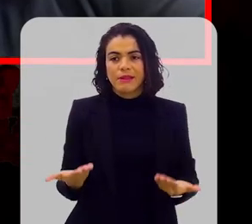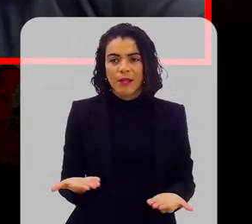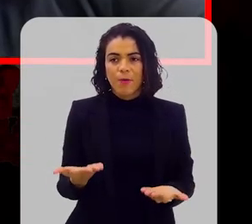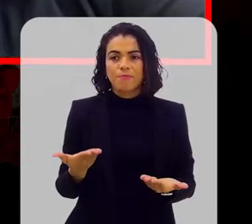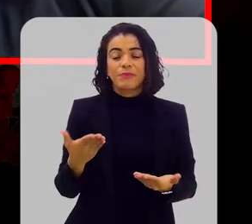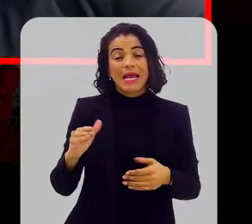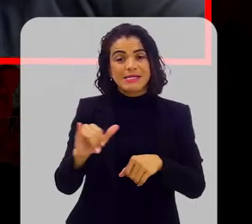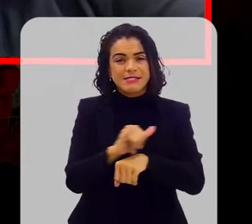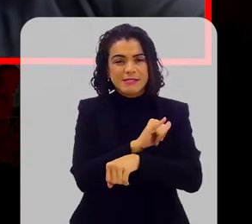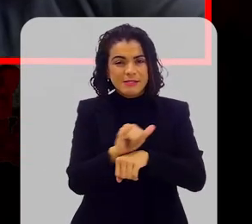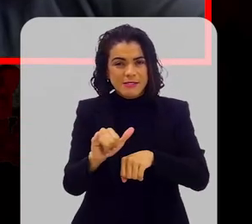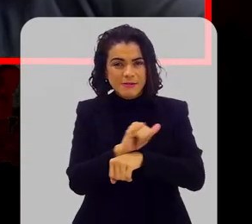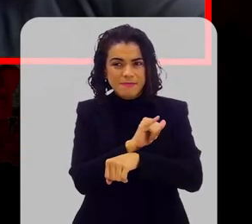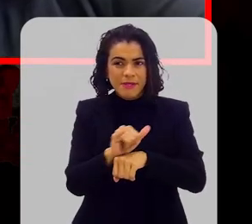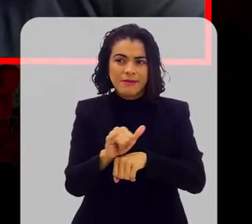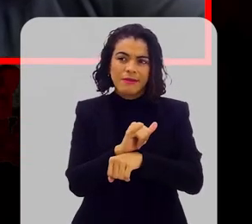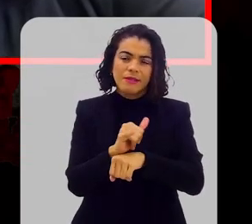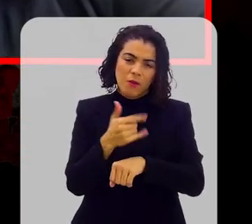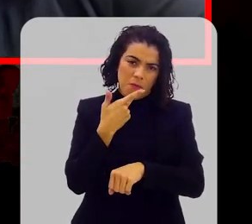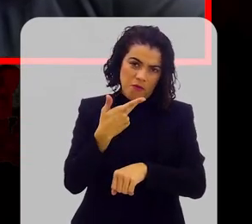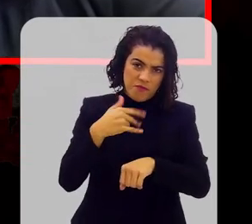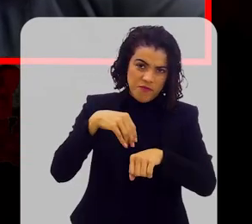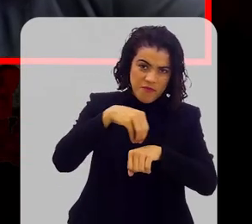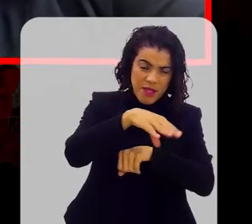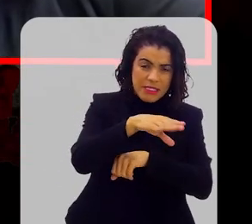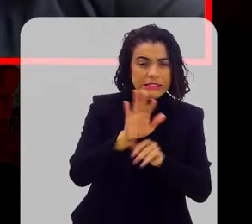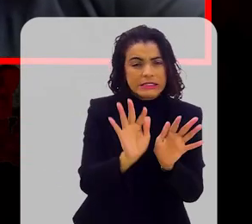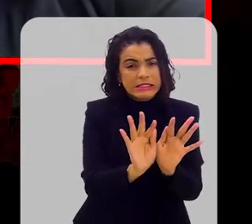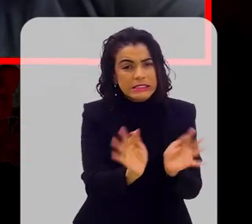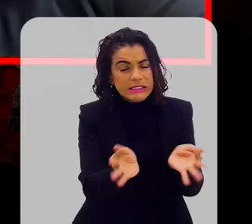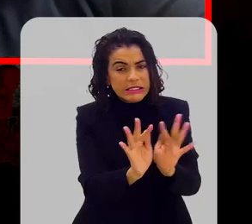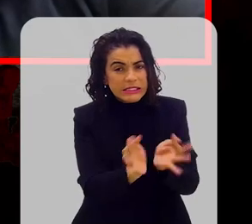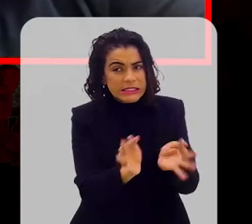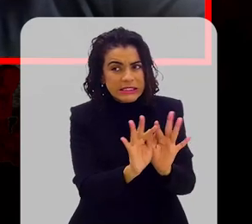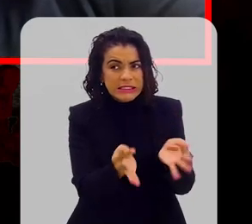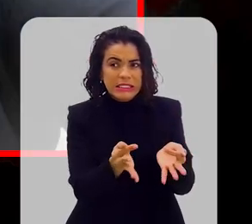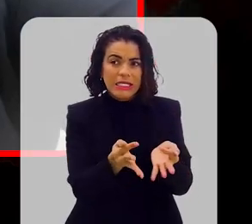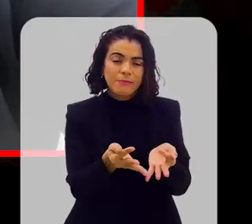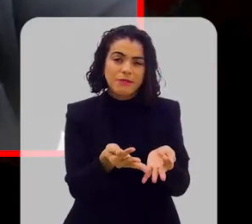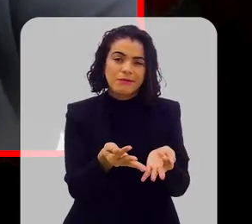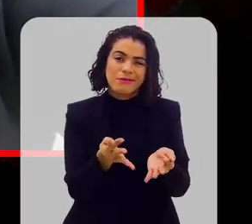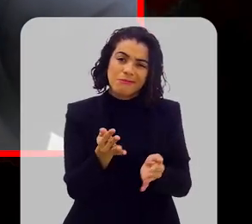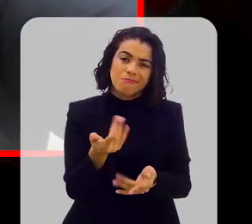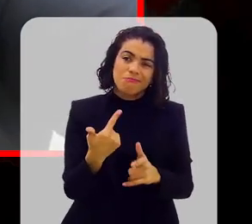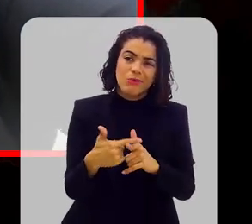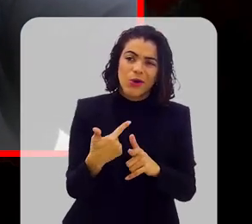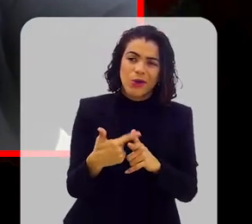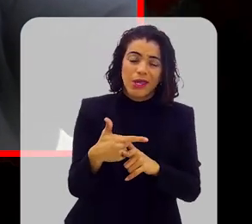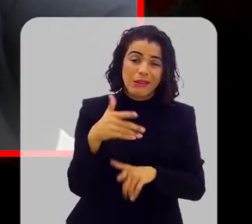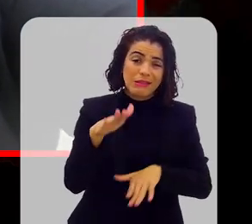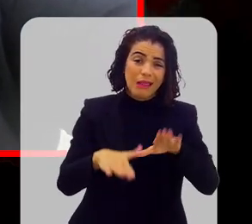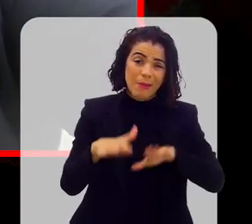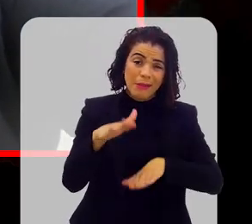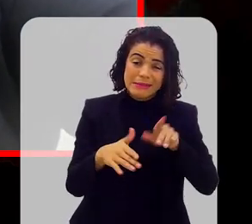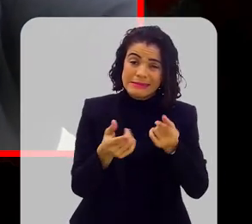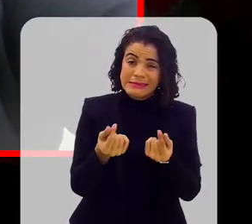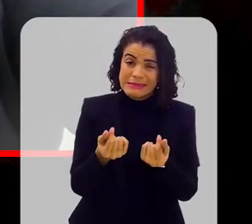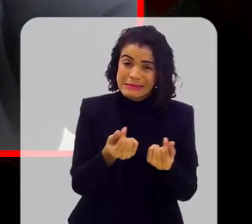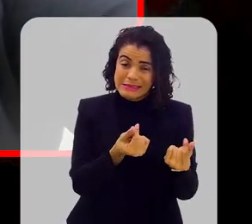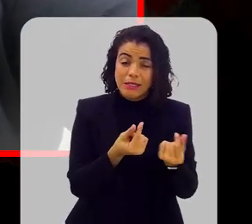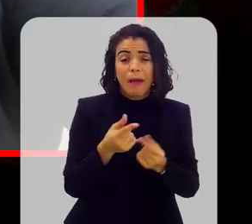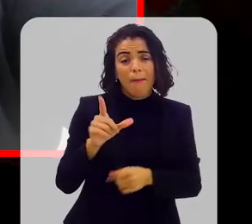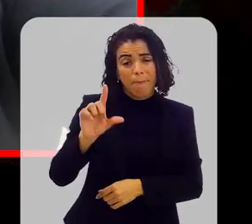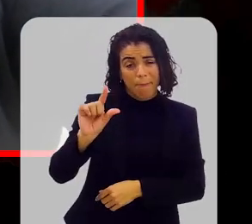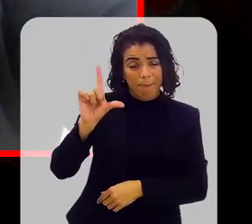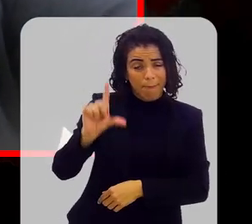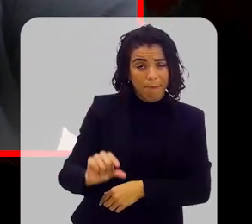Então, assim, essas medidas, como eu disse, mais simples, porém, ele sabe que não tão simples assim, como a dívida é complicada, mas